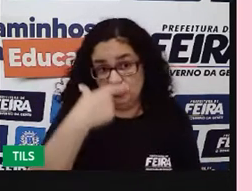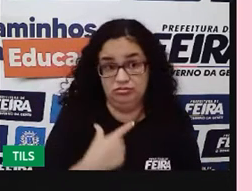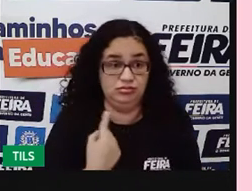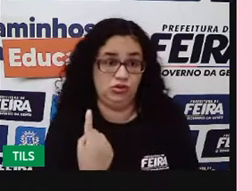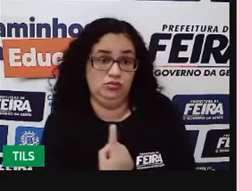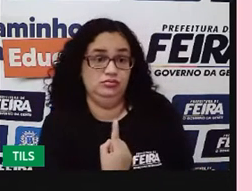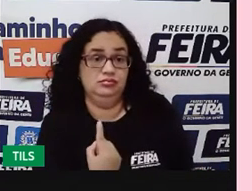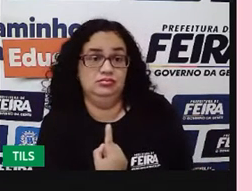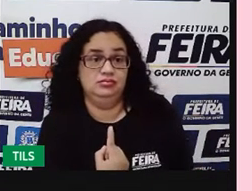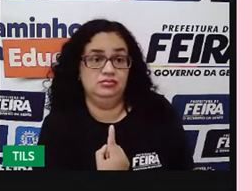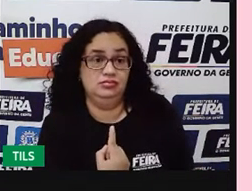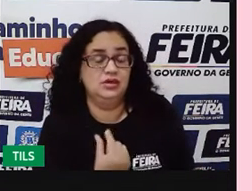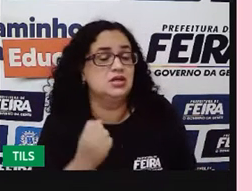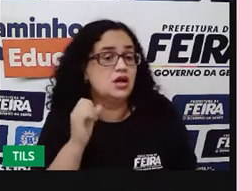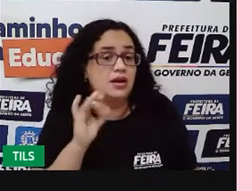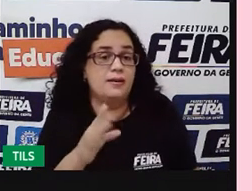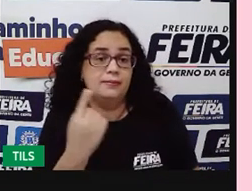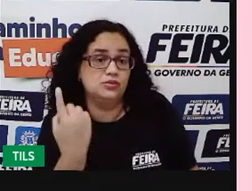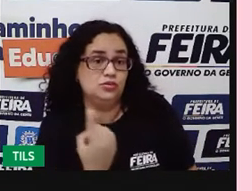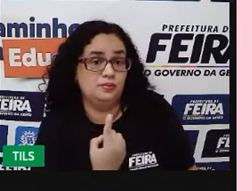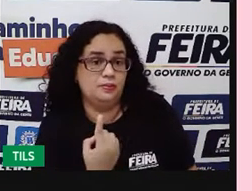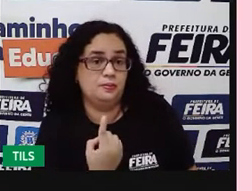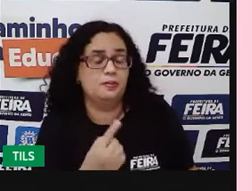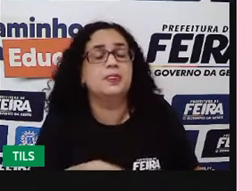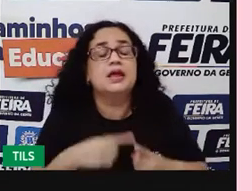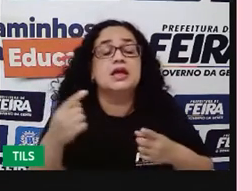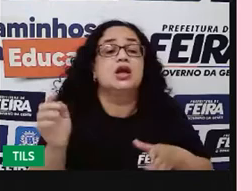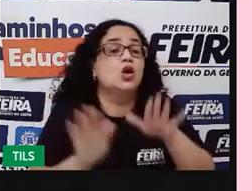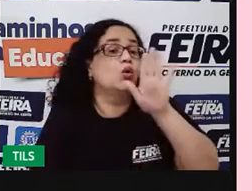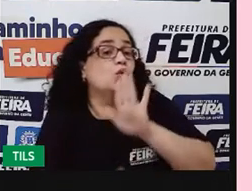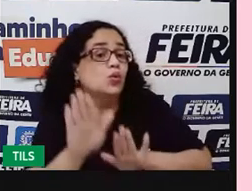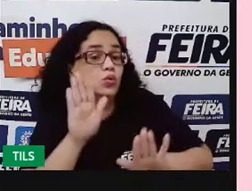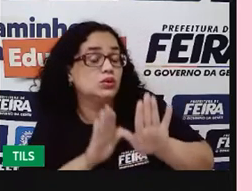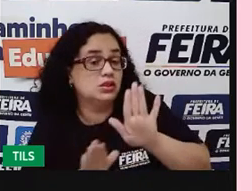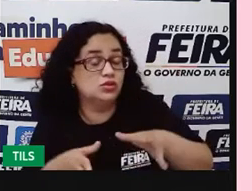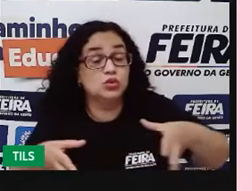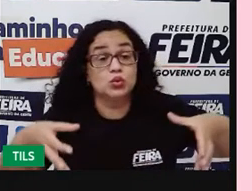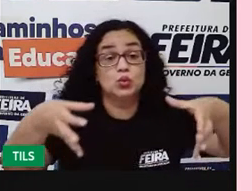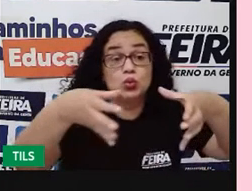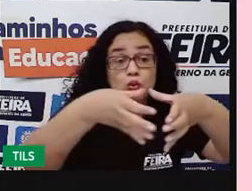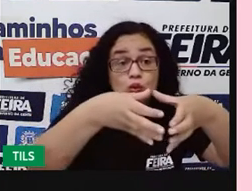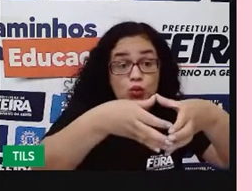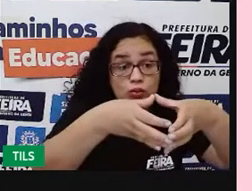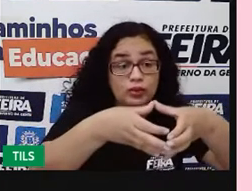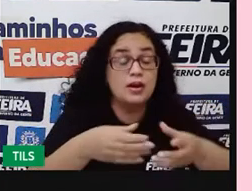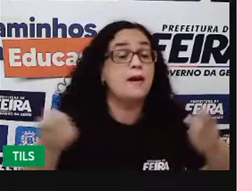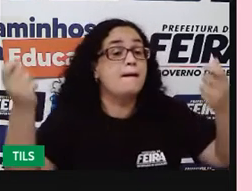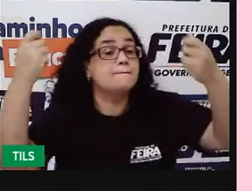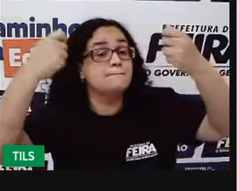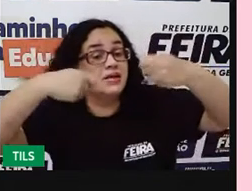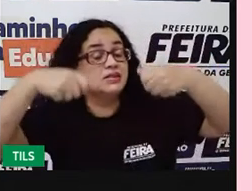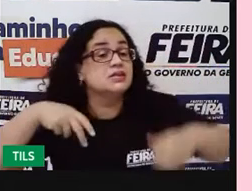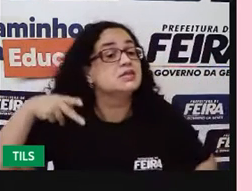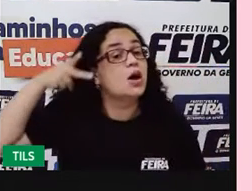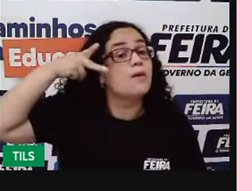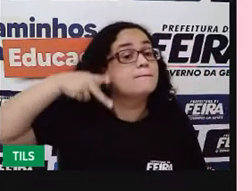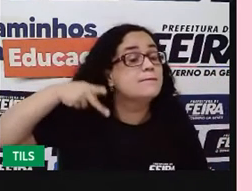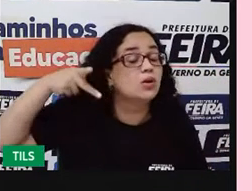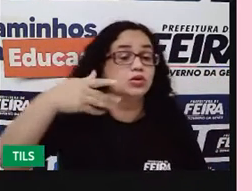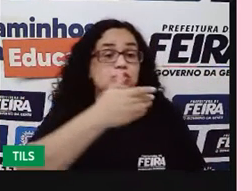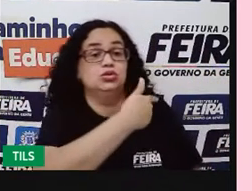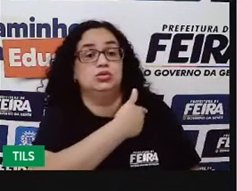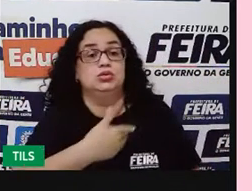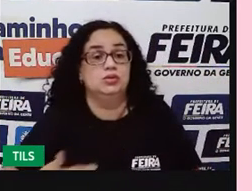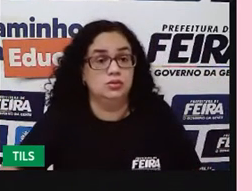né? Eles são ações individuais. E os cuidados coletivos, eles dependem de políticas públicas dos